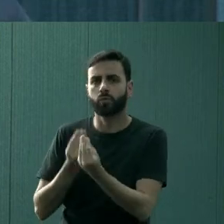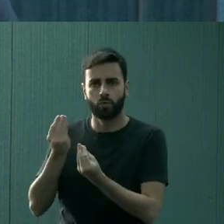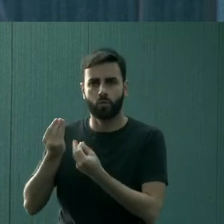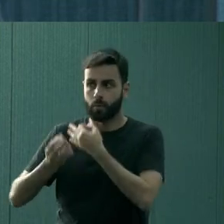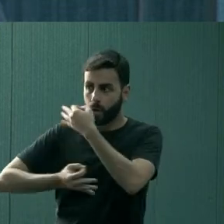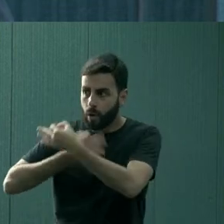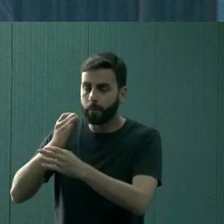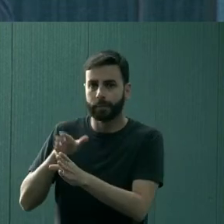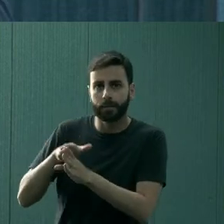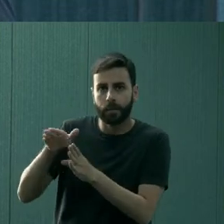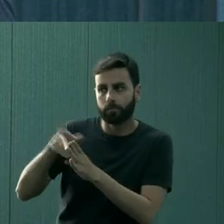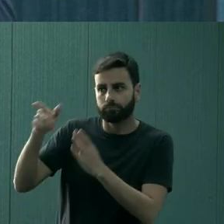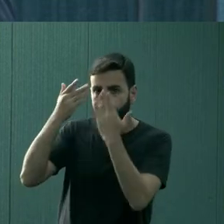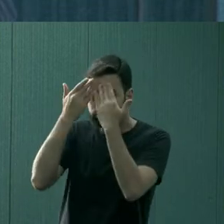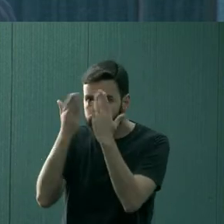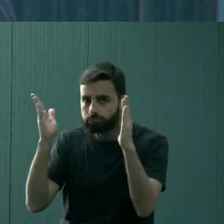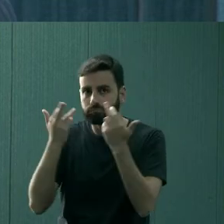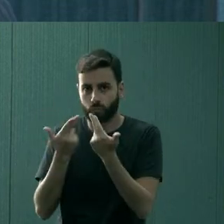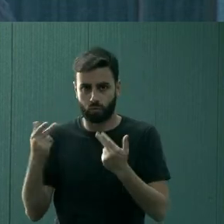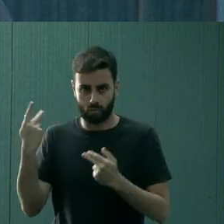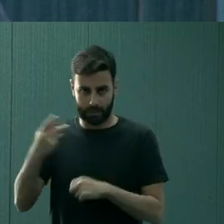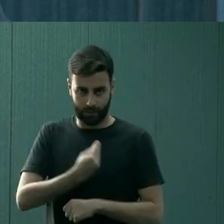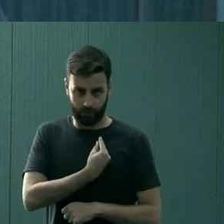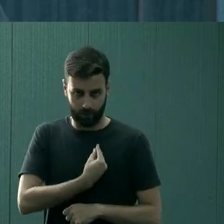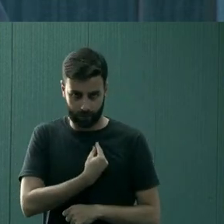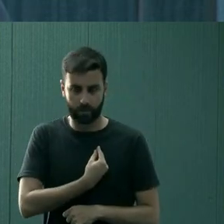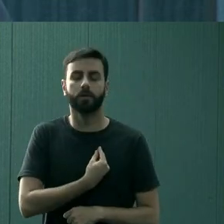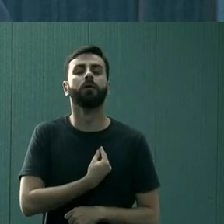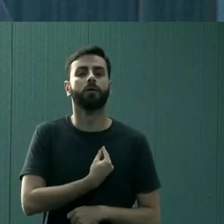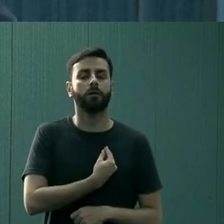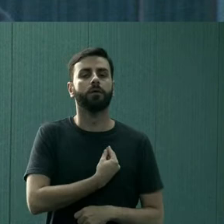a encontrar algumas possibilidades para ela melhorar a vida dela,